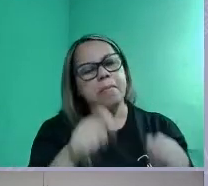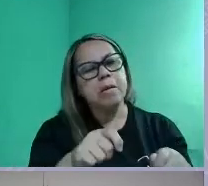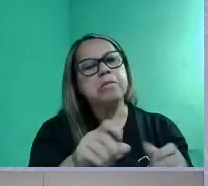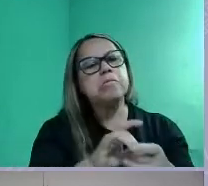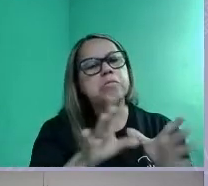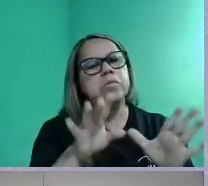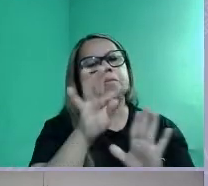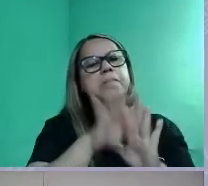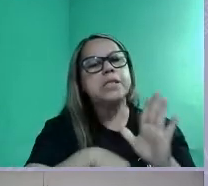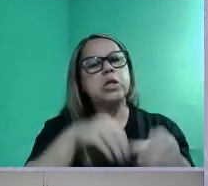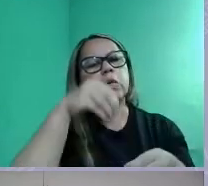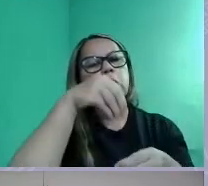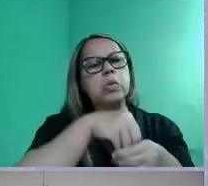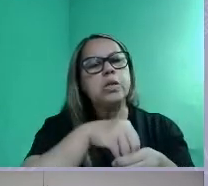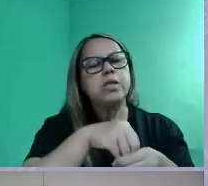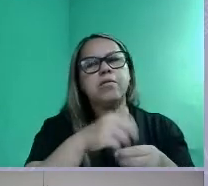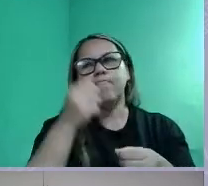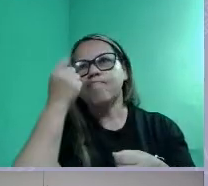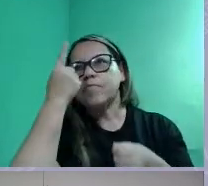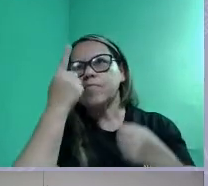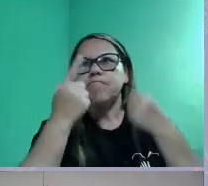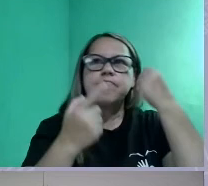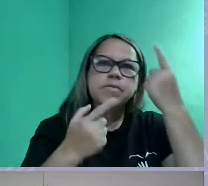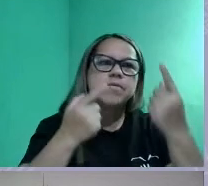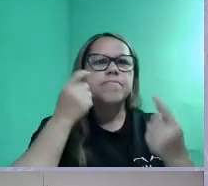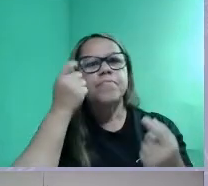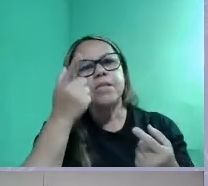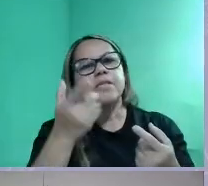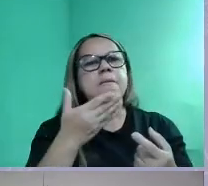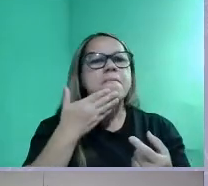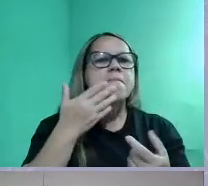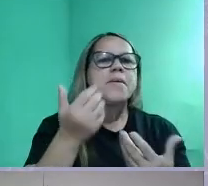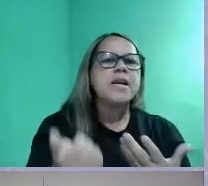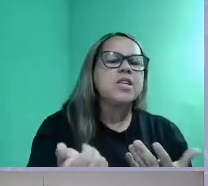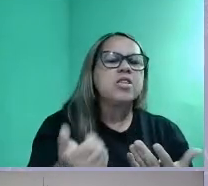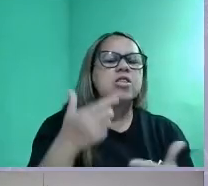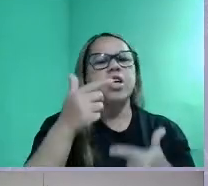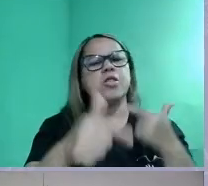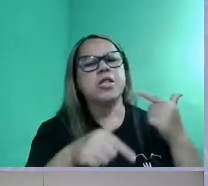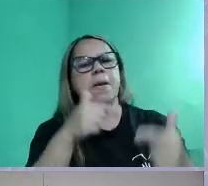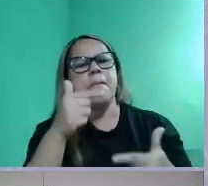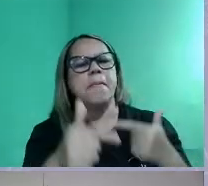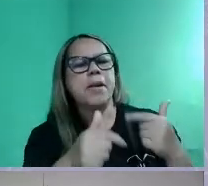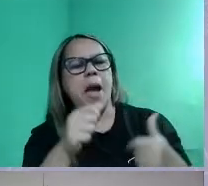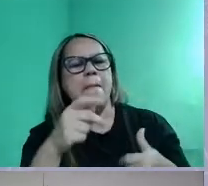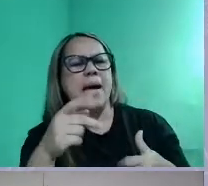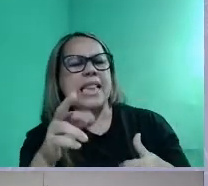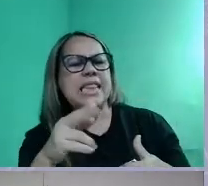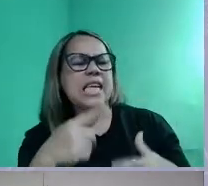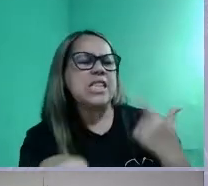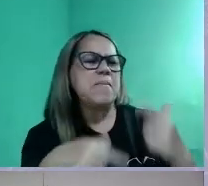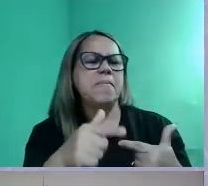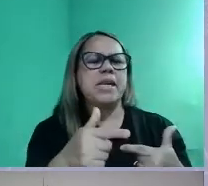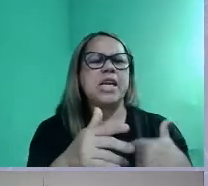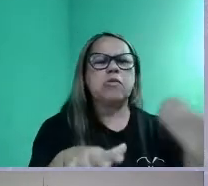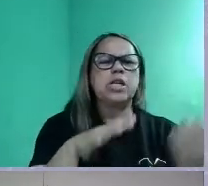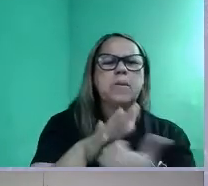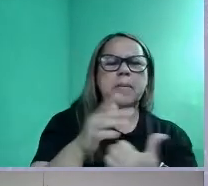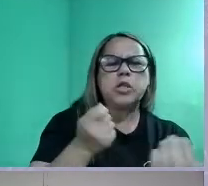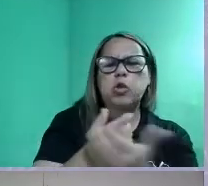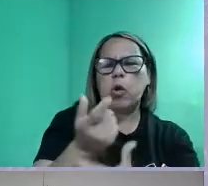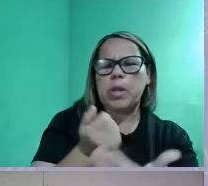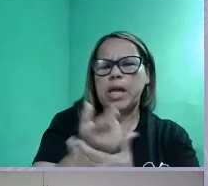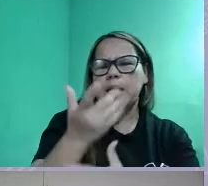ali dentro do texto. Essas ideias de melhorar, a partir de emprego, das empresas contratarem pessoas sem